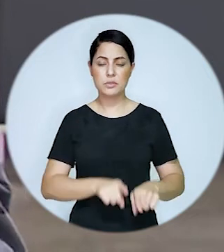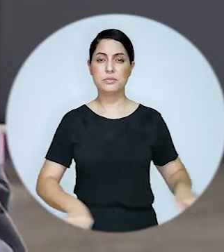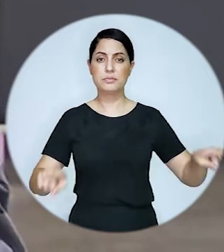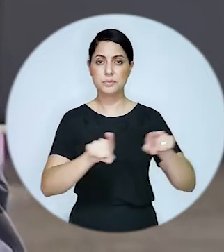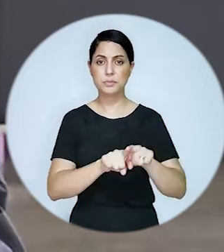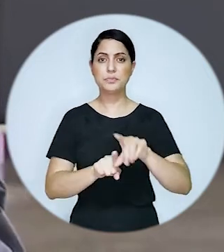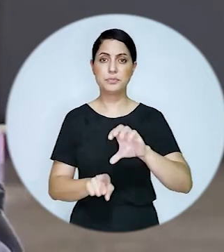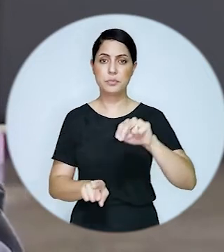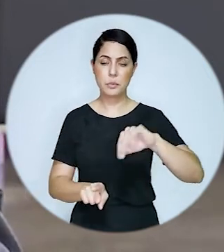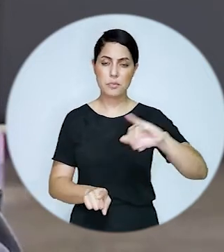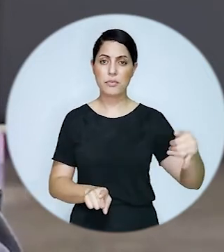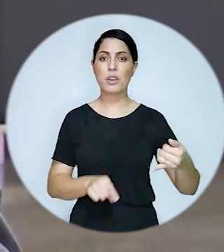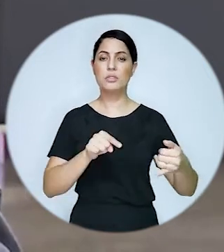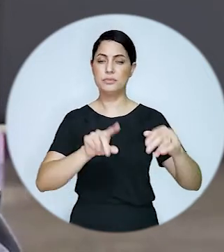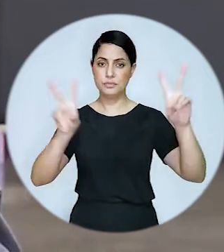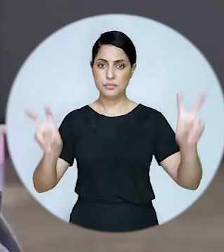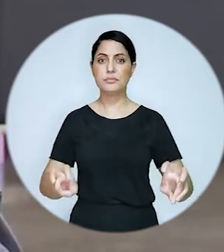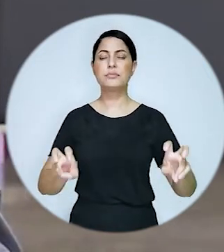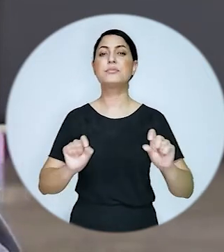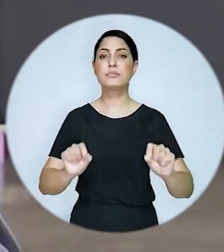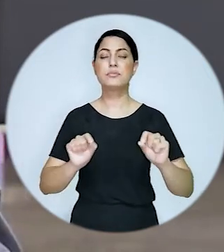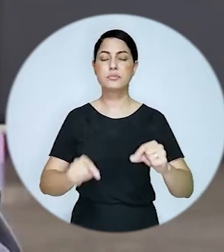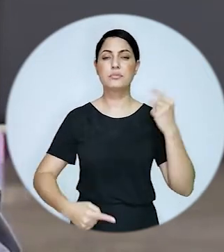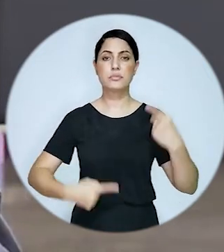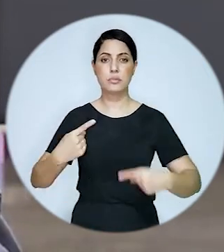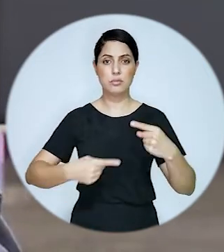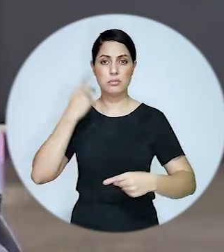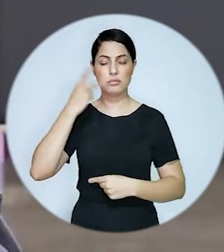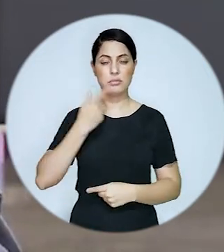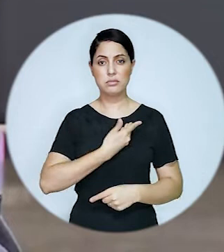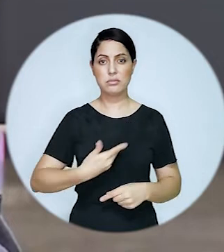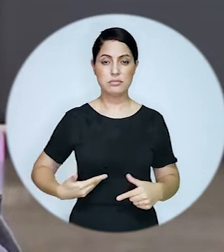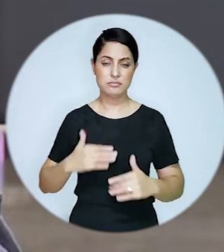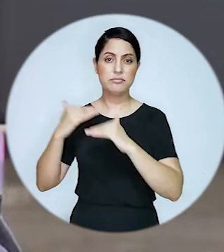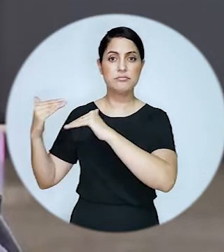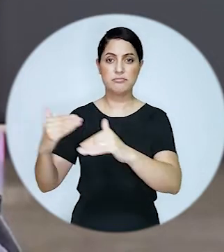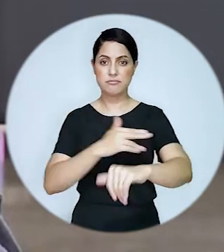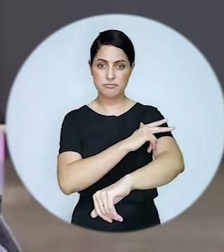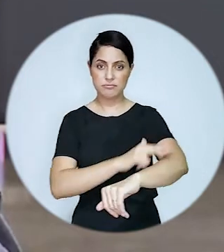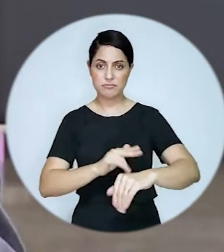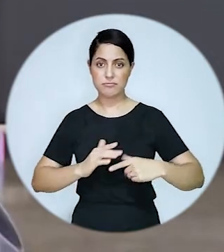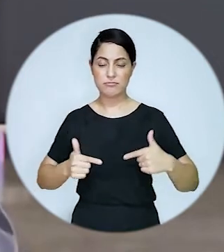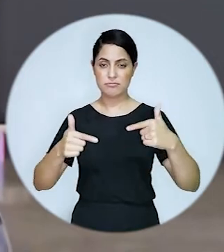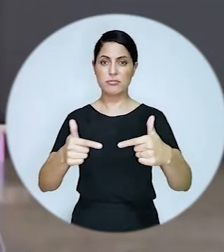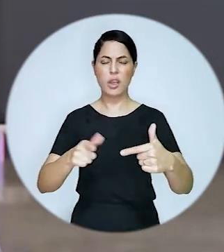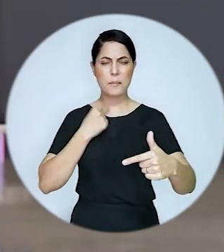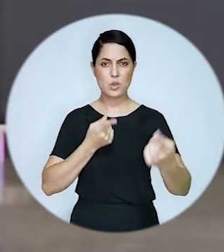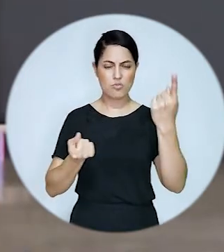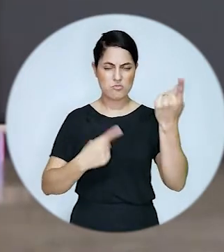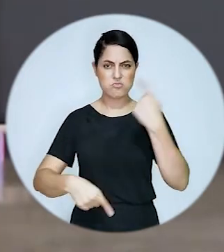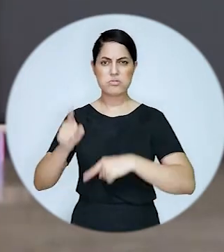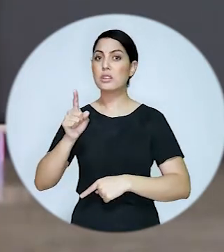e com o Conselho Nacional de Justiça na pauta para a implementação de políticas públicas de igualdade